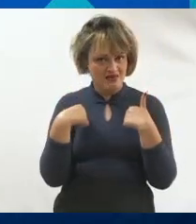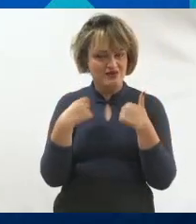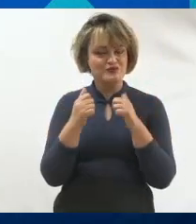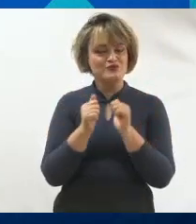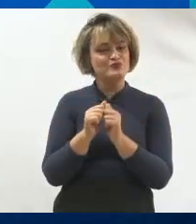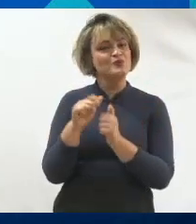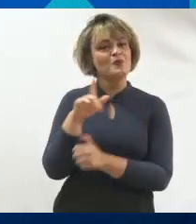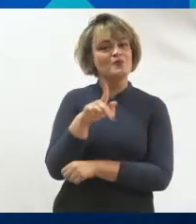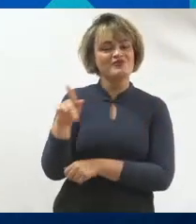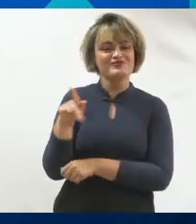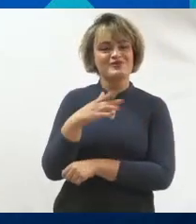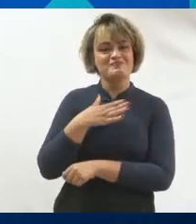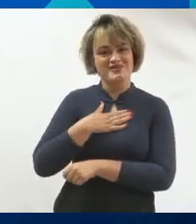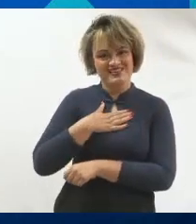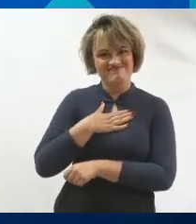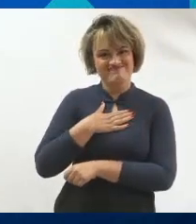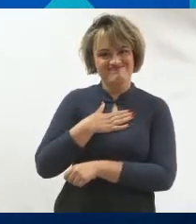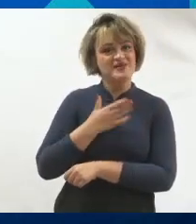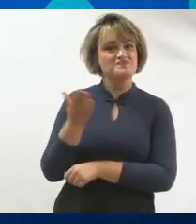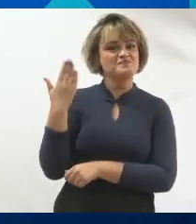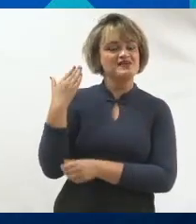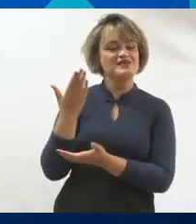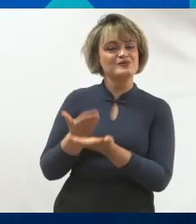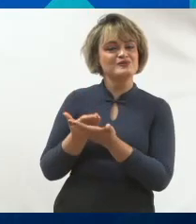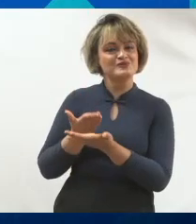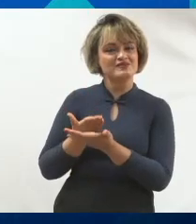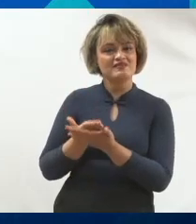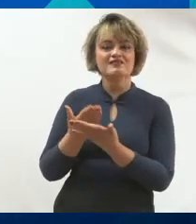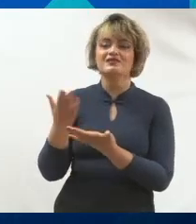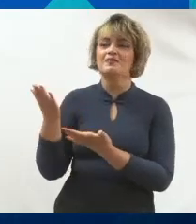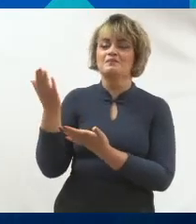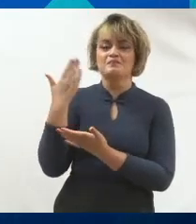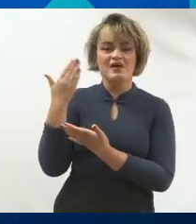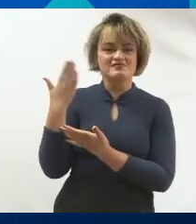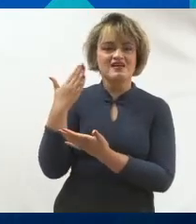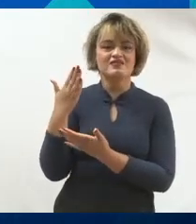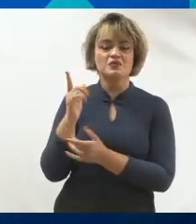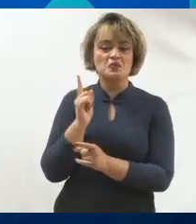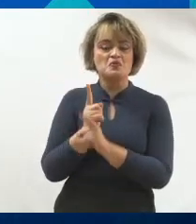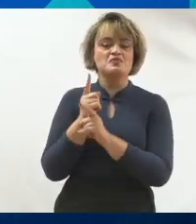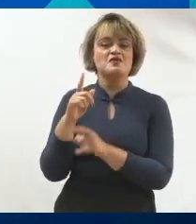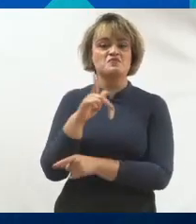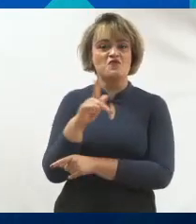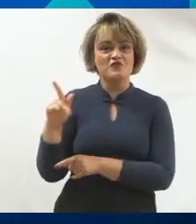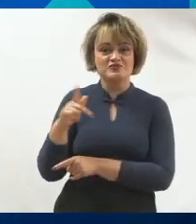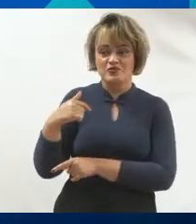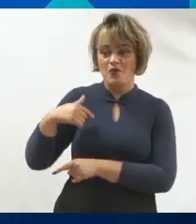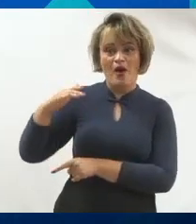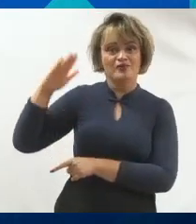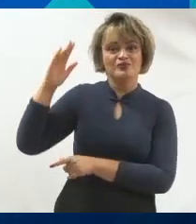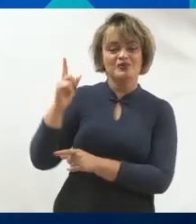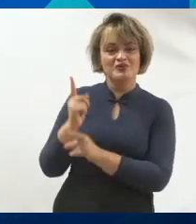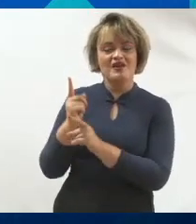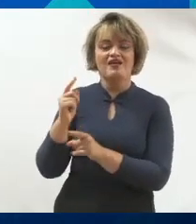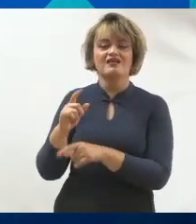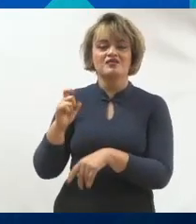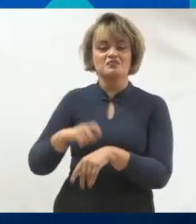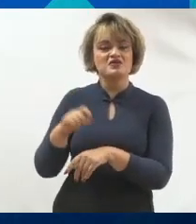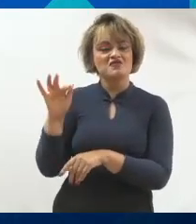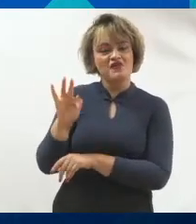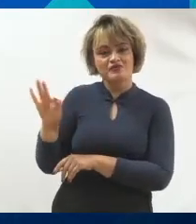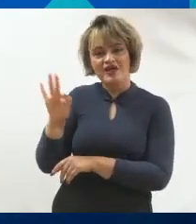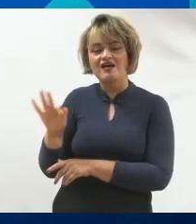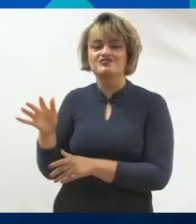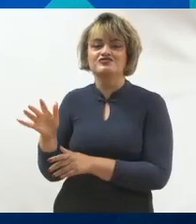professora minha. Eu, no tempo de escola, eu, no tempo que eu encontrei uma professora depois de adulto, eu, no tempo da faculdade,